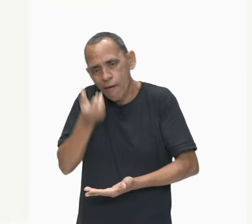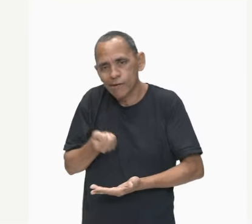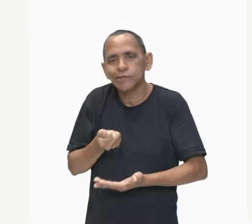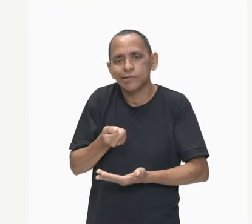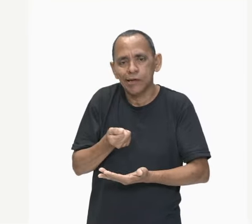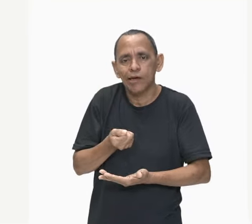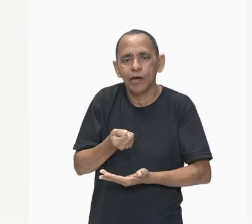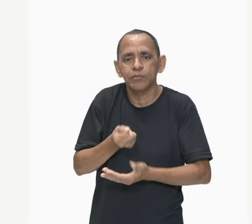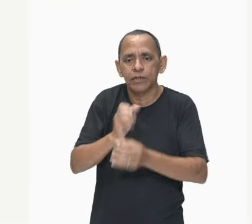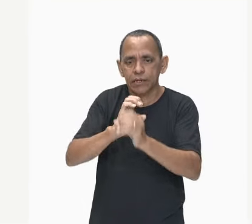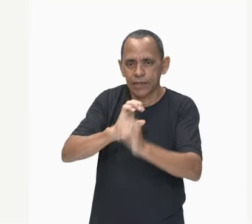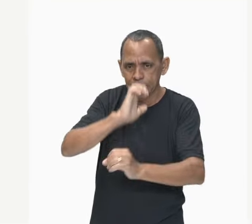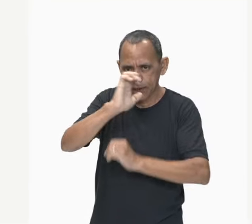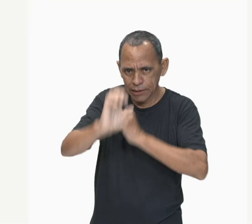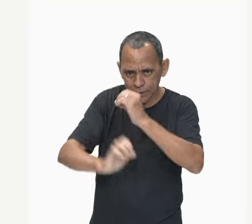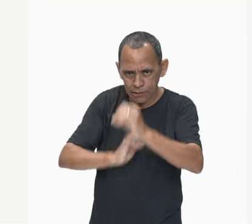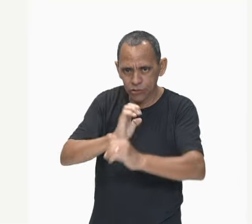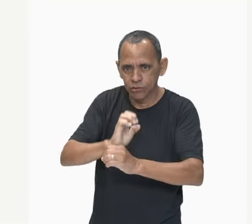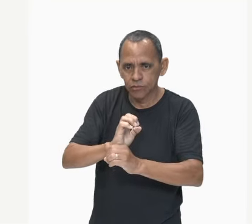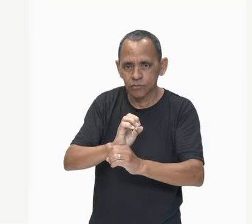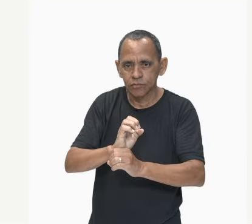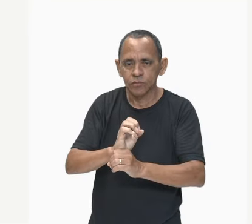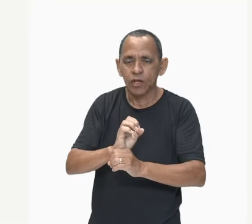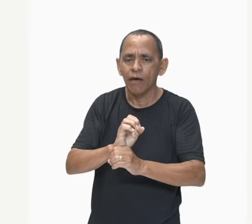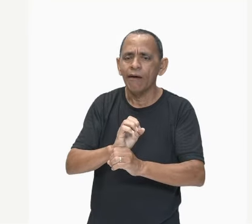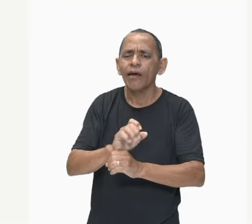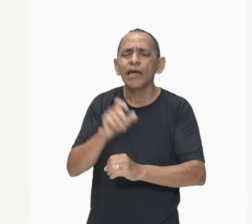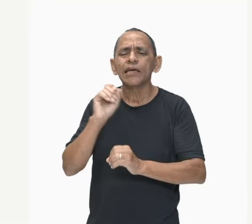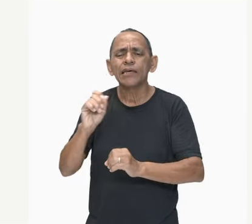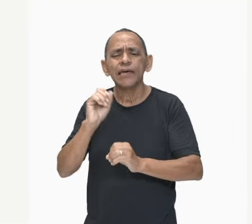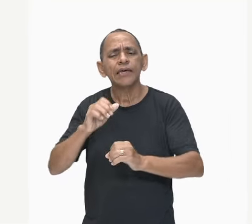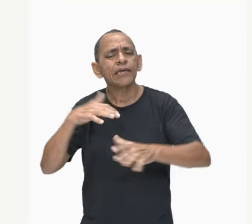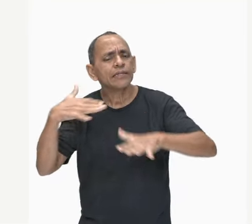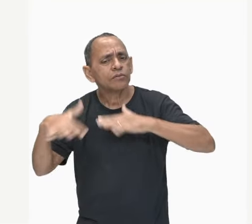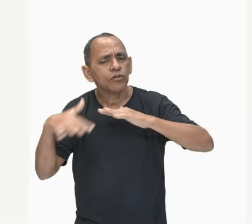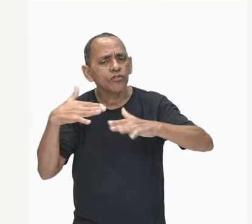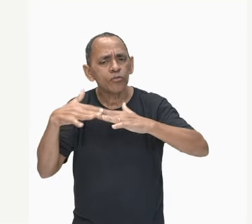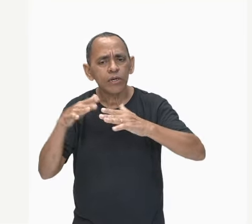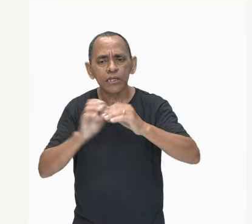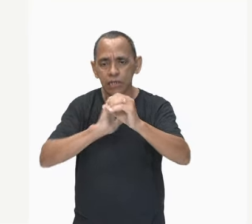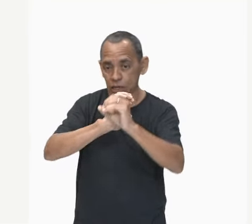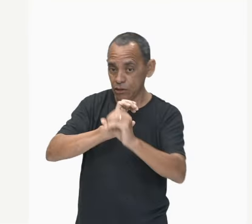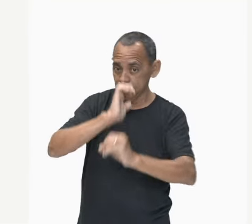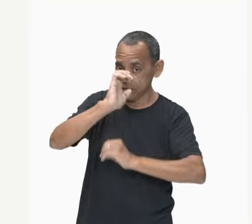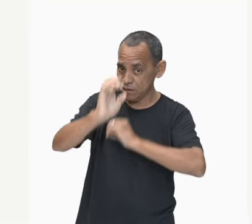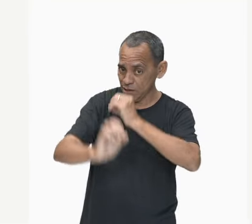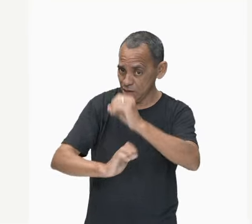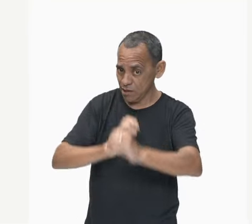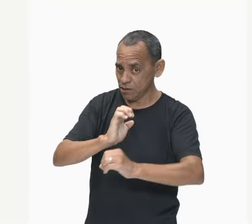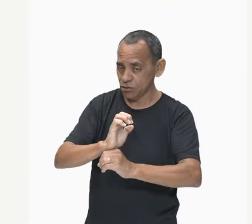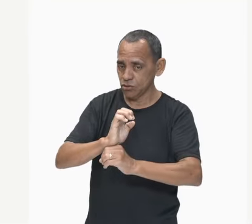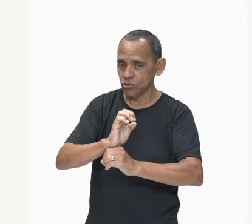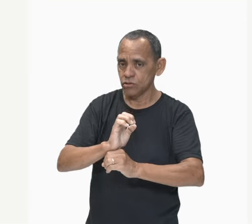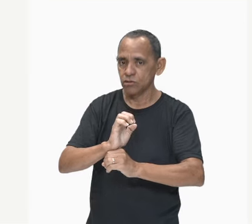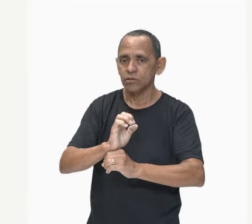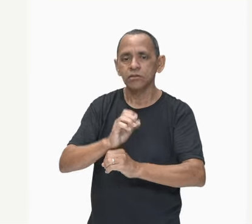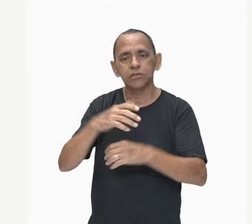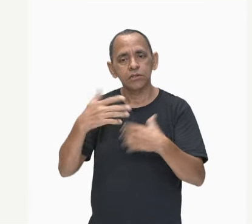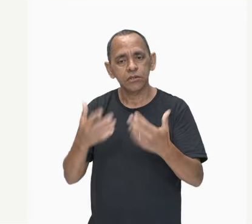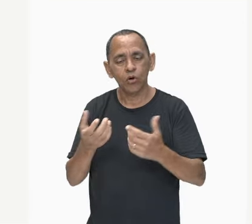Toda a vida, nós vamos dizer, corpo neutro, número de prótons iguais a número de elétrons.